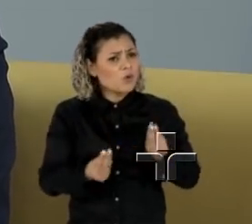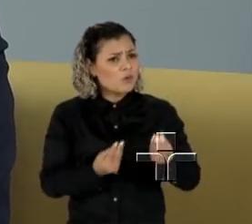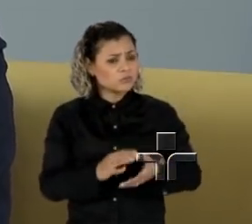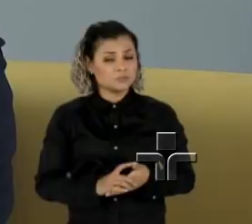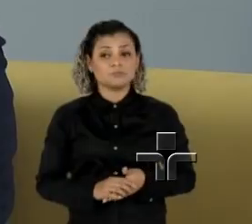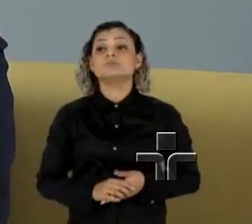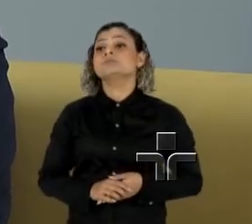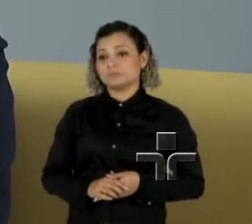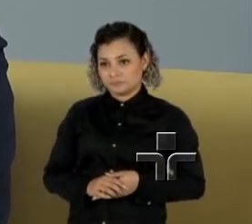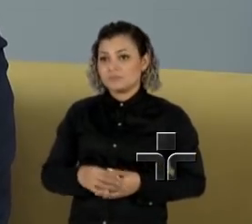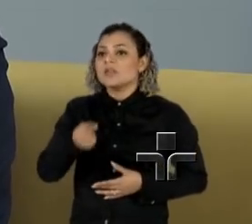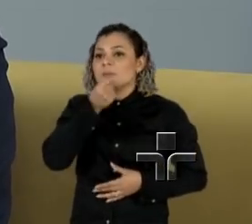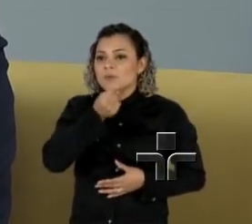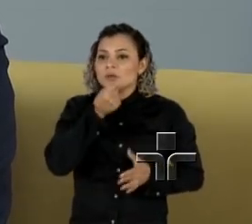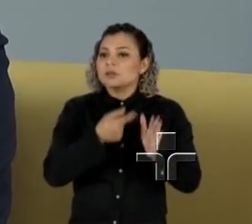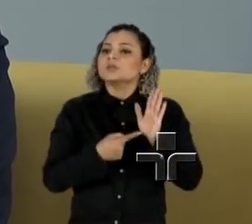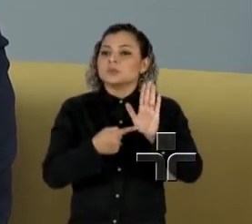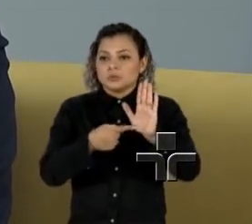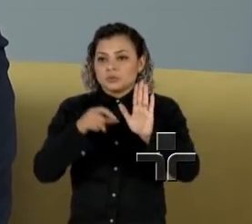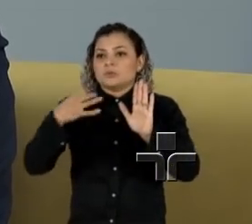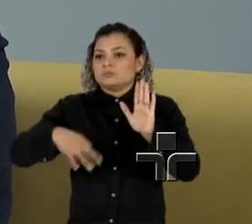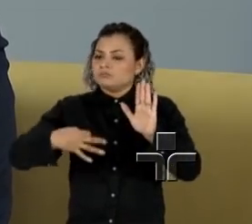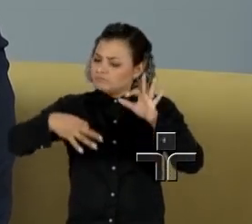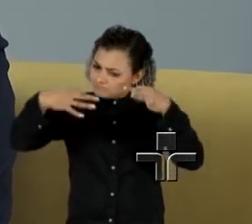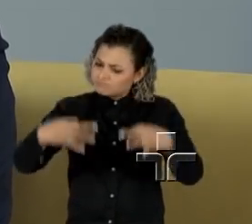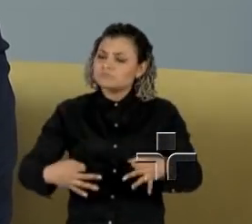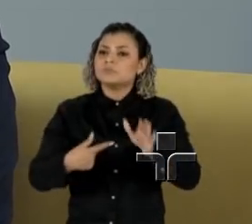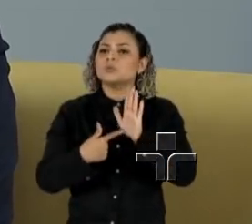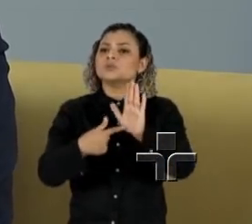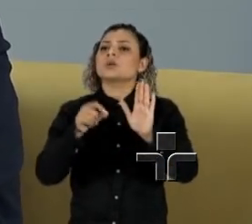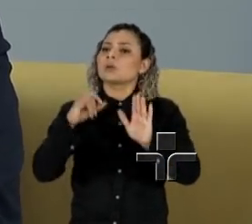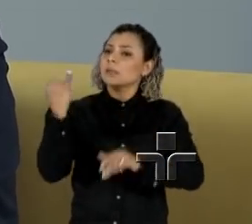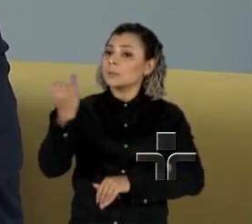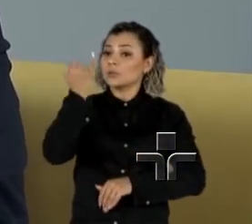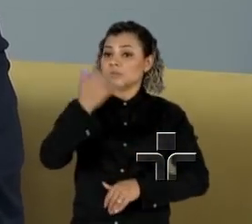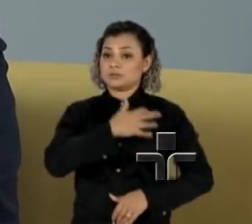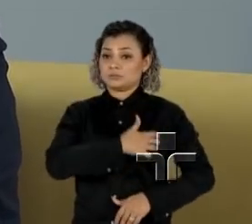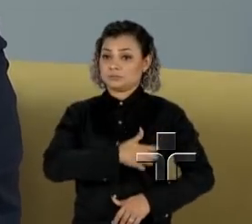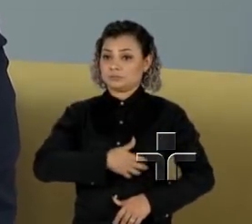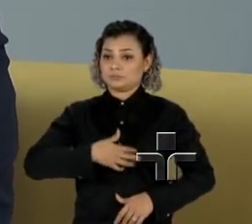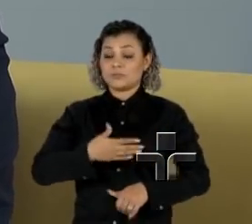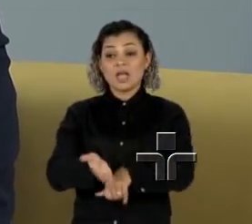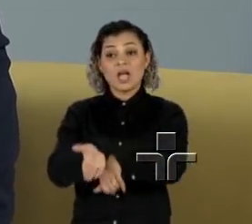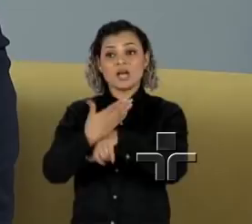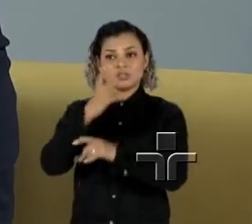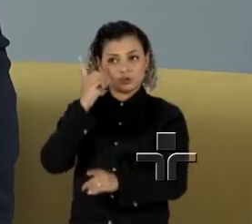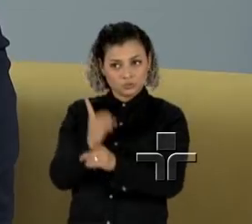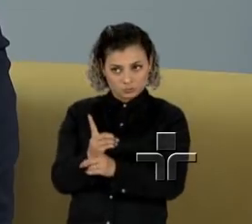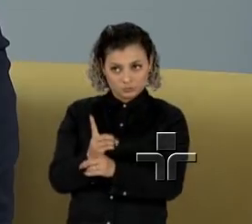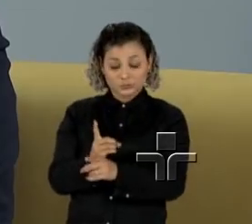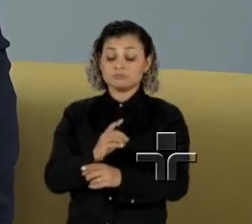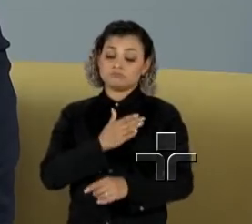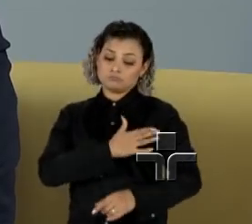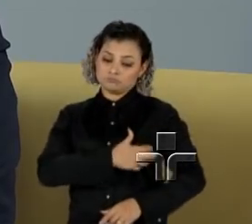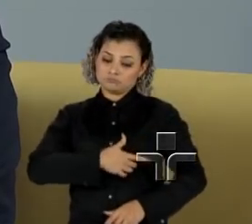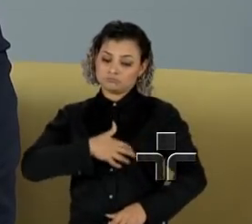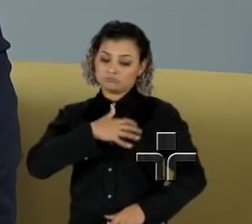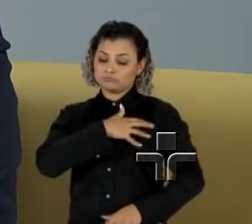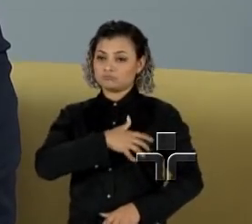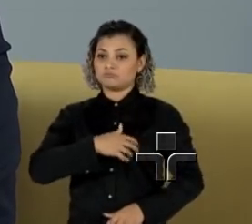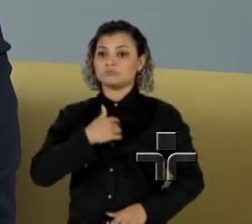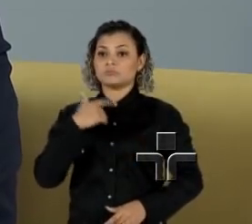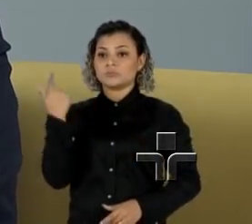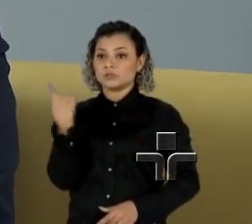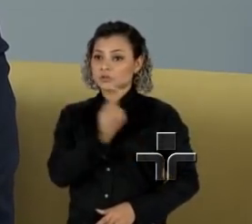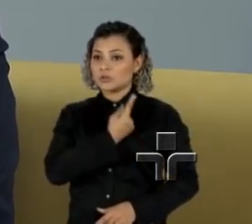Eu acho que a reportagem foi muito contundente em mostrar que o importante é o diagnóstico precoce. Com o diagnóstico precoce, nós conseguimos,